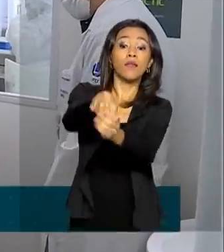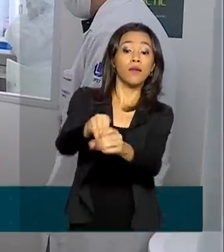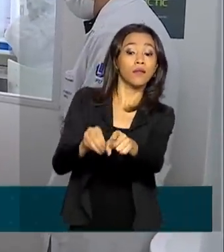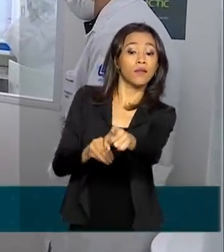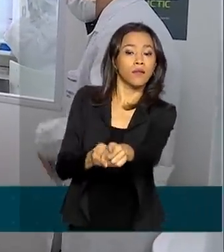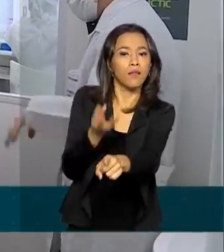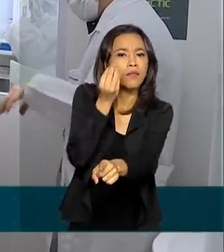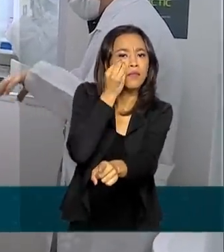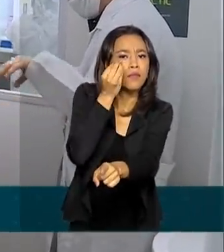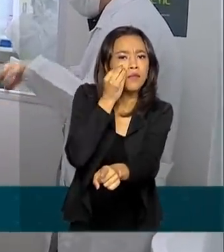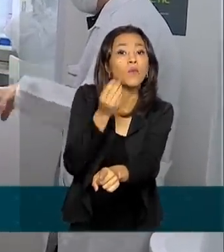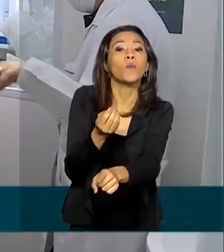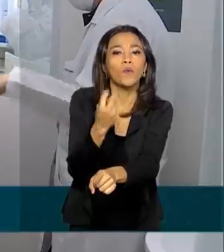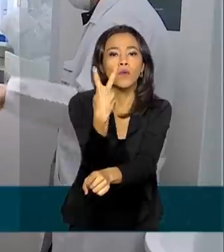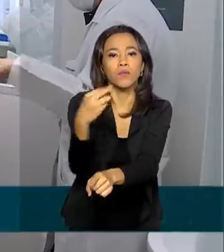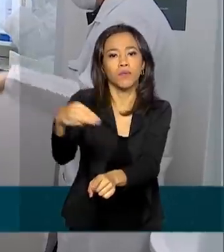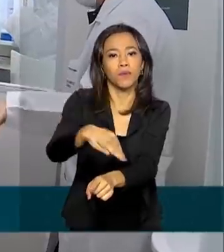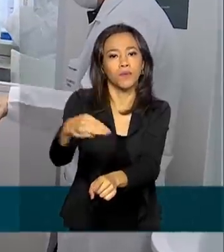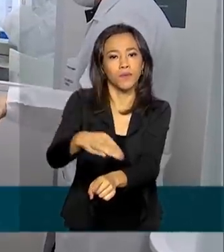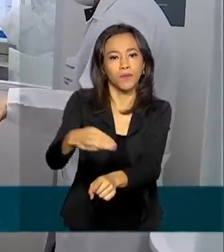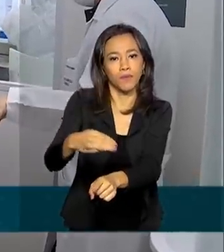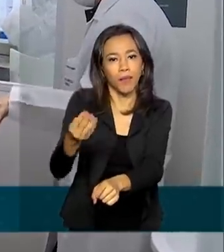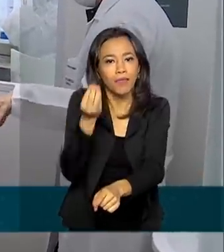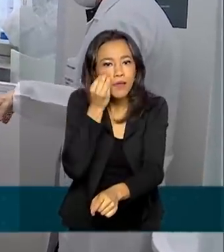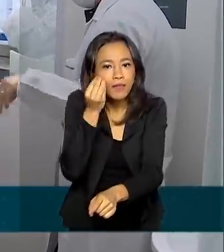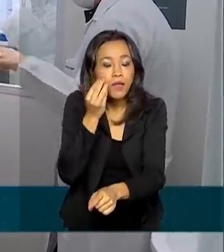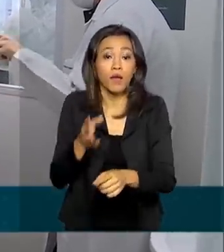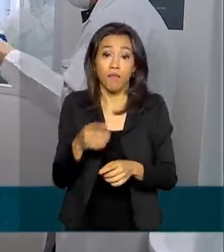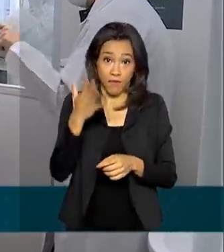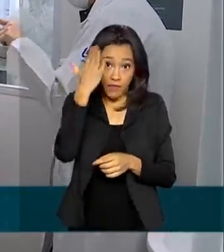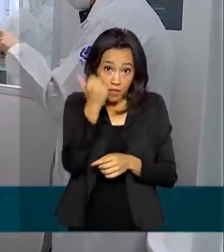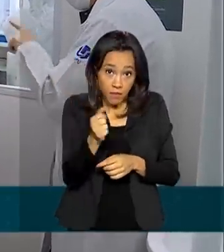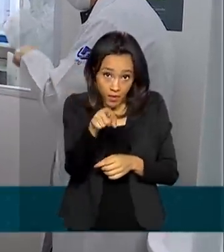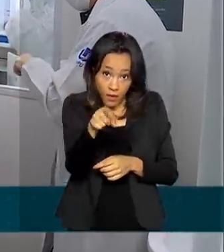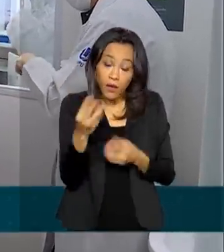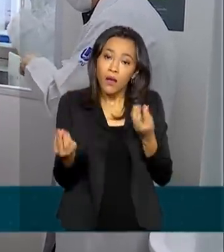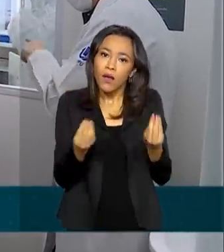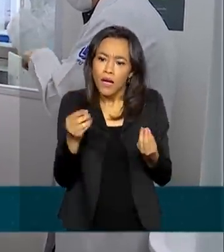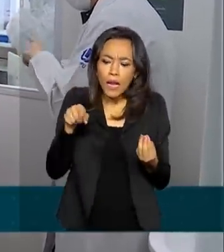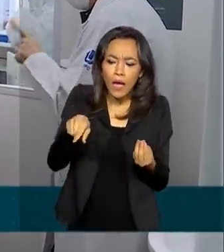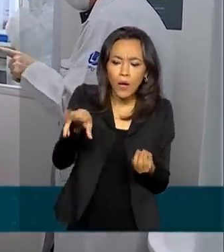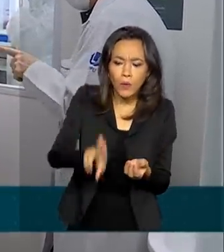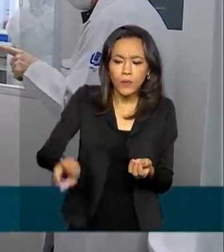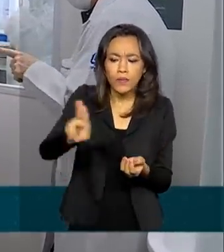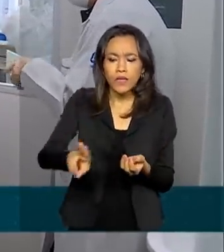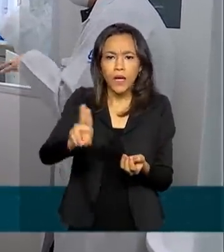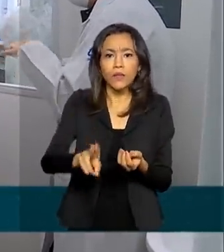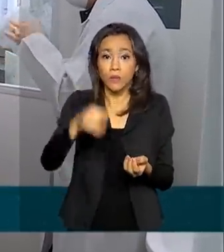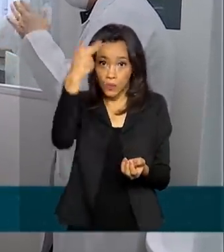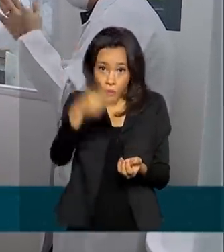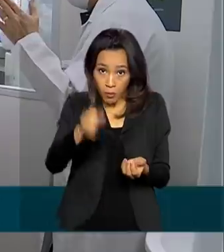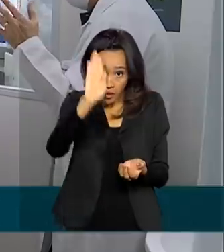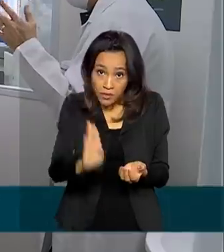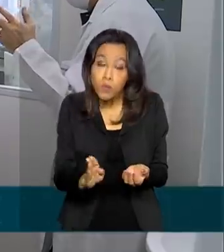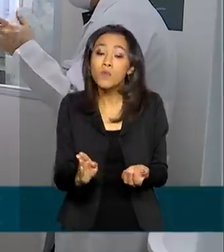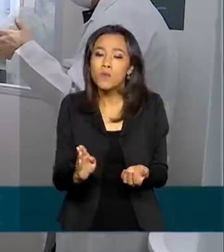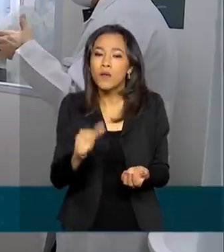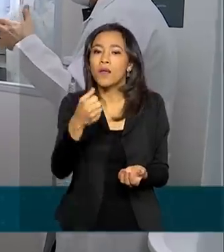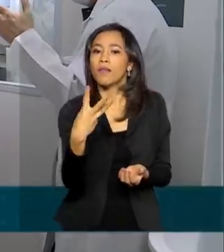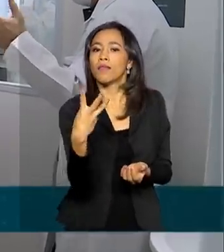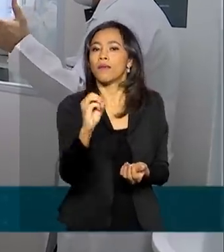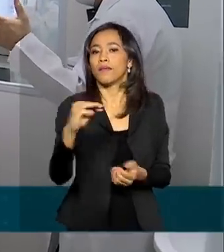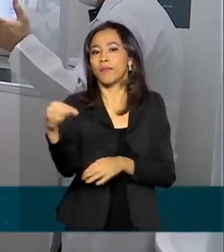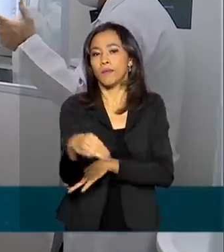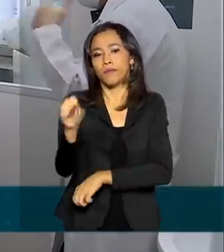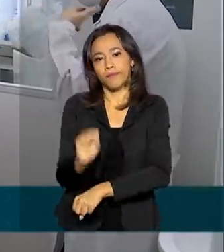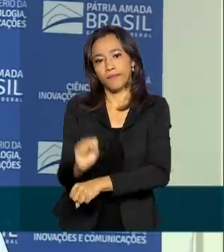são testadas em até dois minutos. Para se ter uma ideia, os testes rápidos utilizados atualmente no Brasil levam 30 minutos